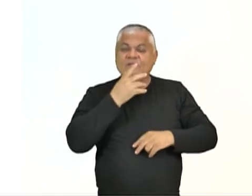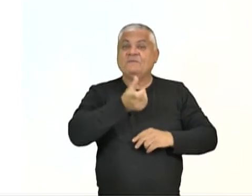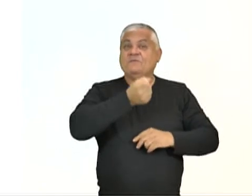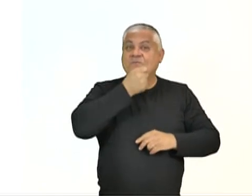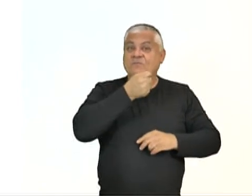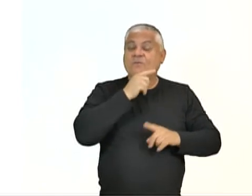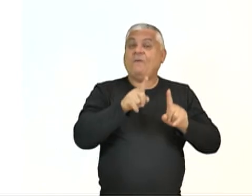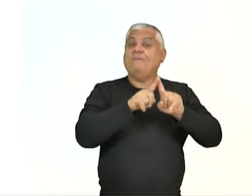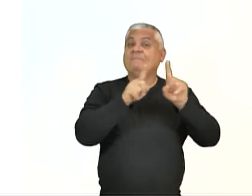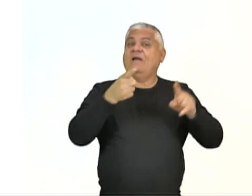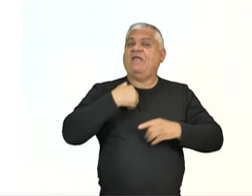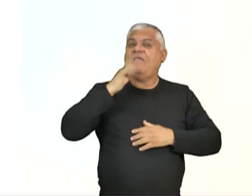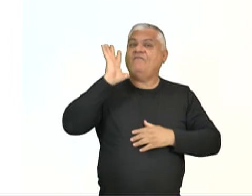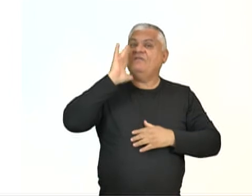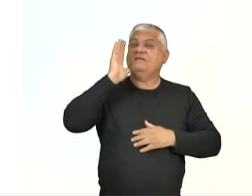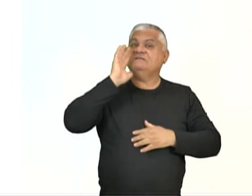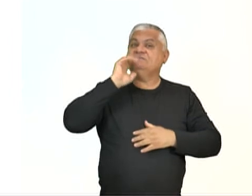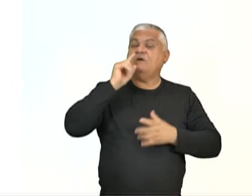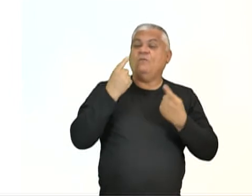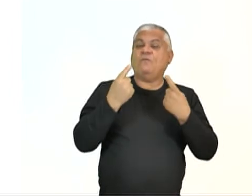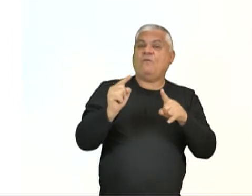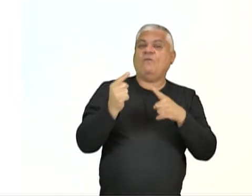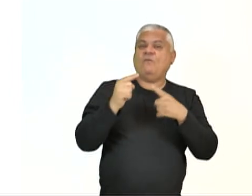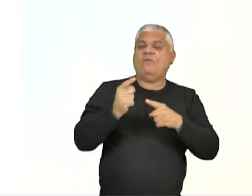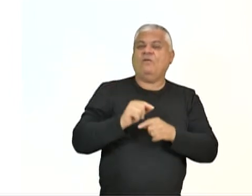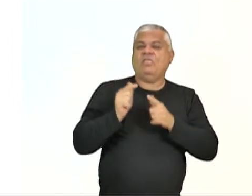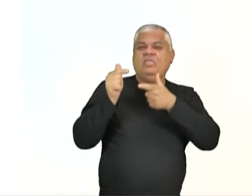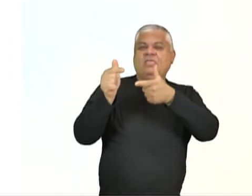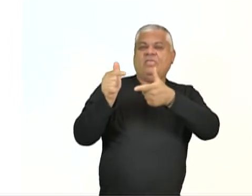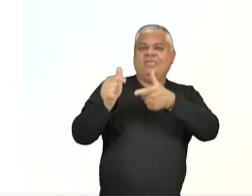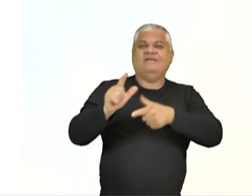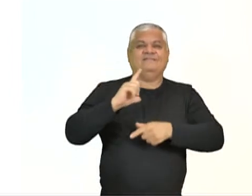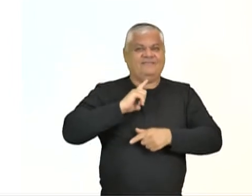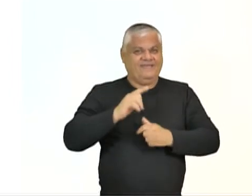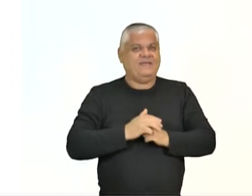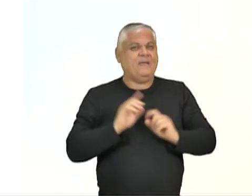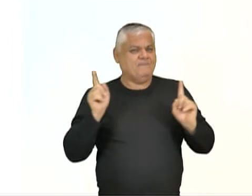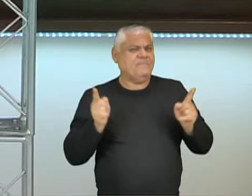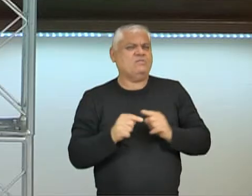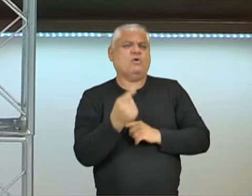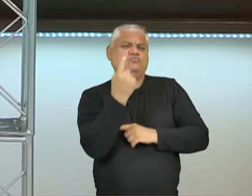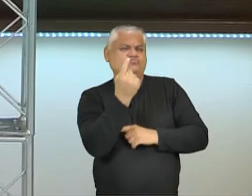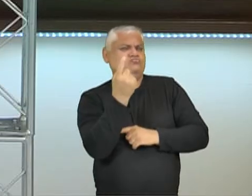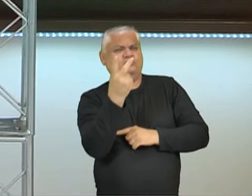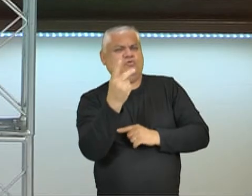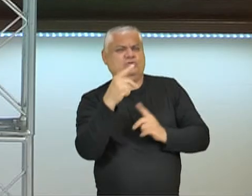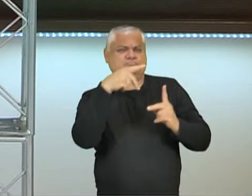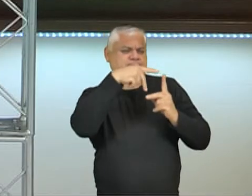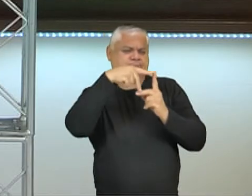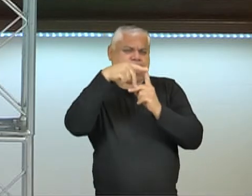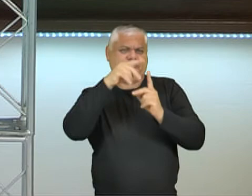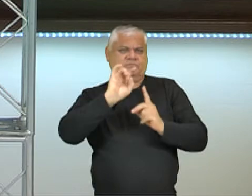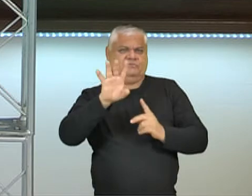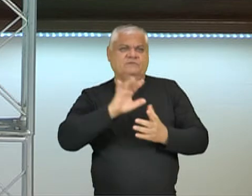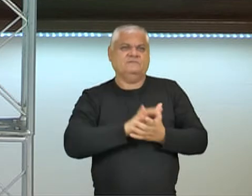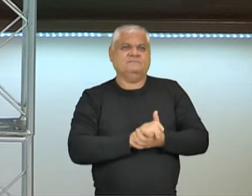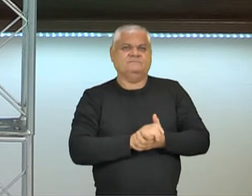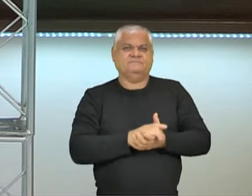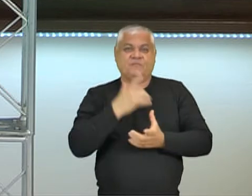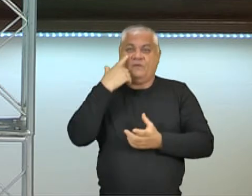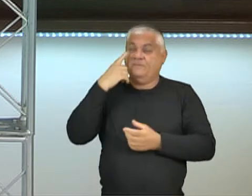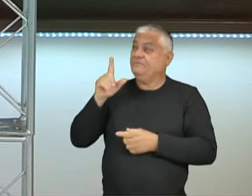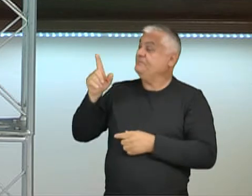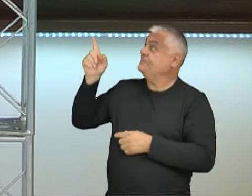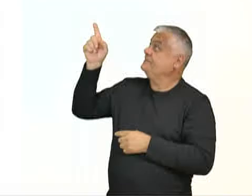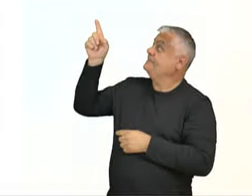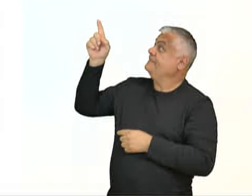ela vai fazer reflexão crítica e ela vai ter muita ironia, além do que ela é menor, tem um ou dois quadros. Olha só, aqui